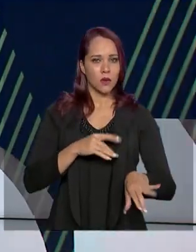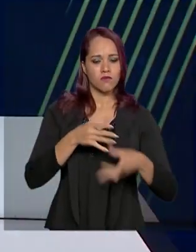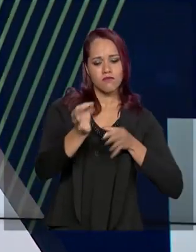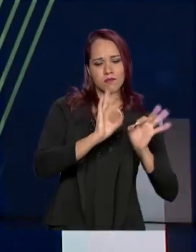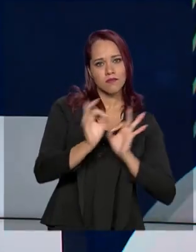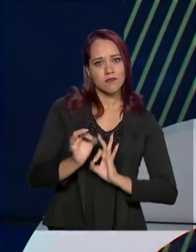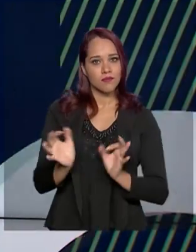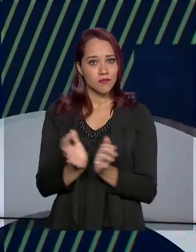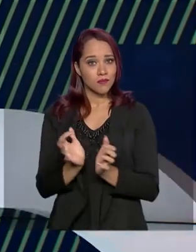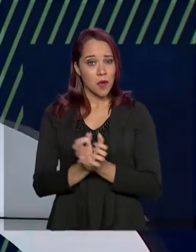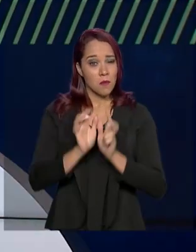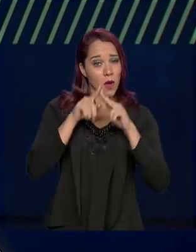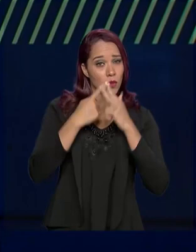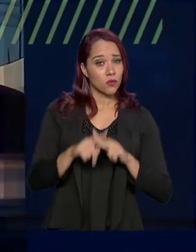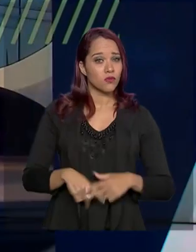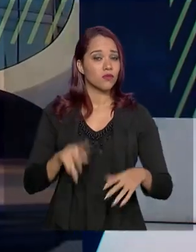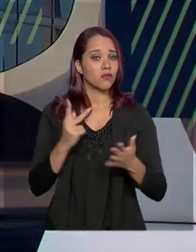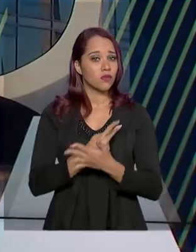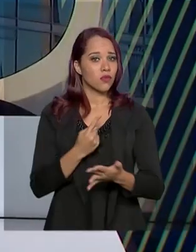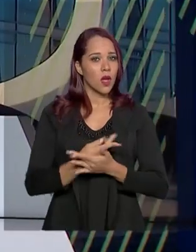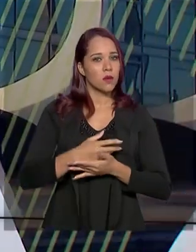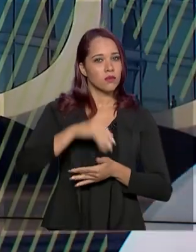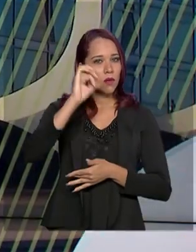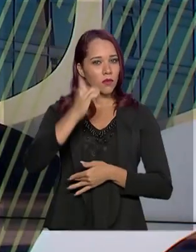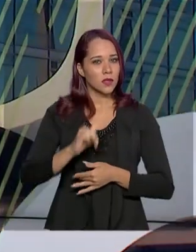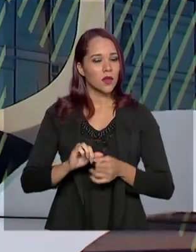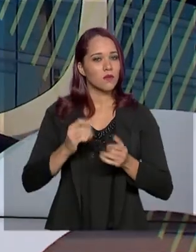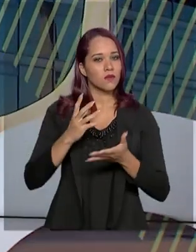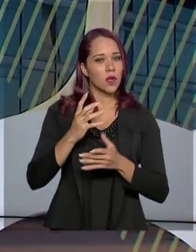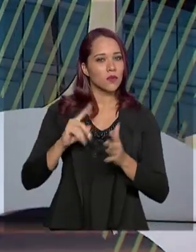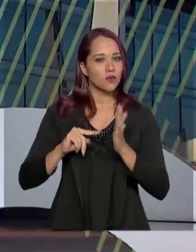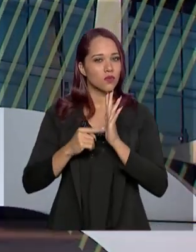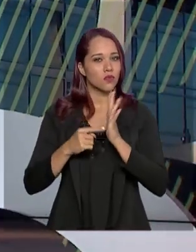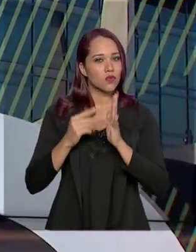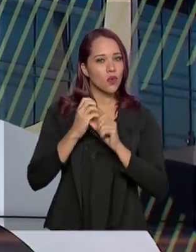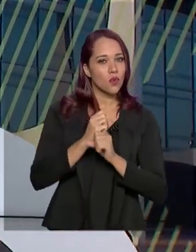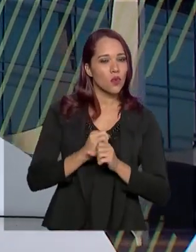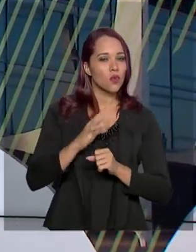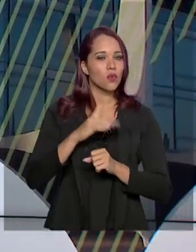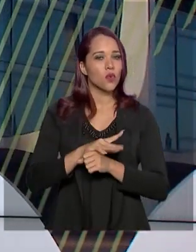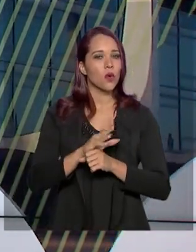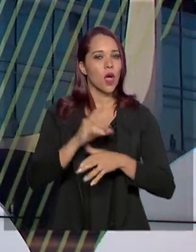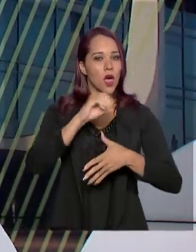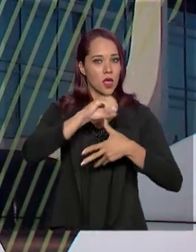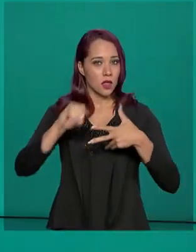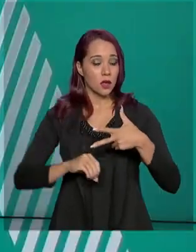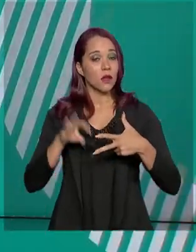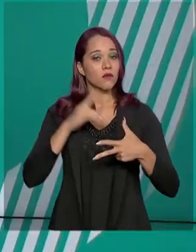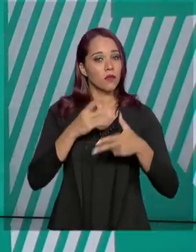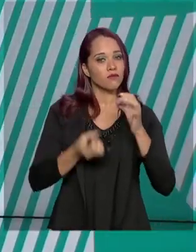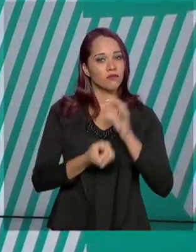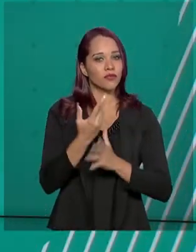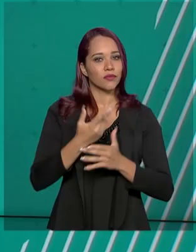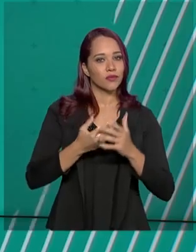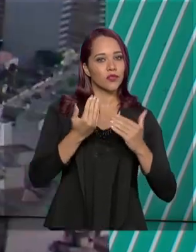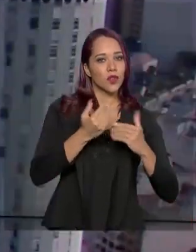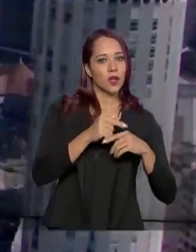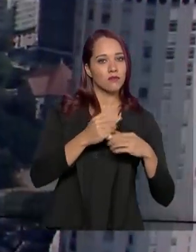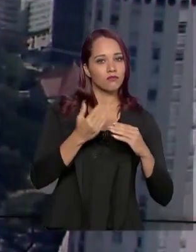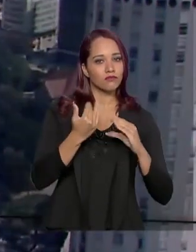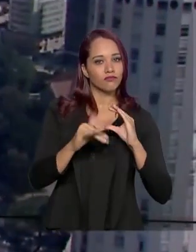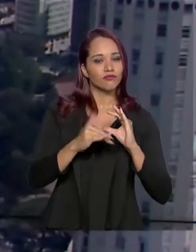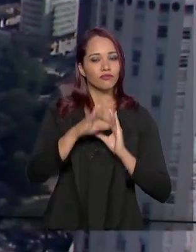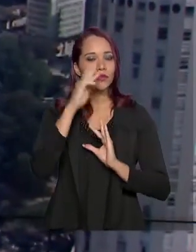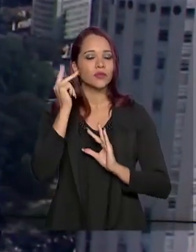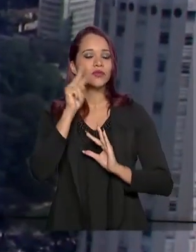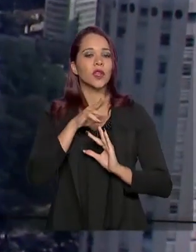-tarefa para corrigir as falhas na apuração das notas do Enem. Foi criado um canal de atendimento aos candidatos que solicitaram